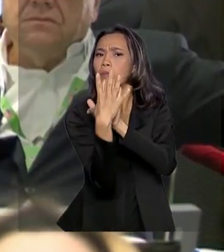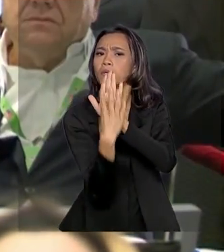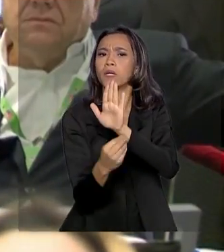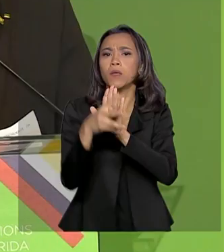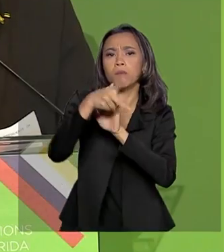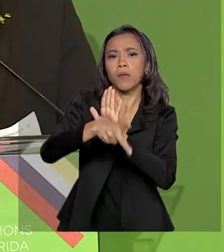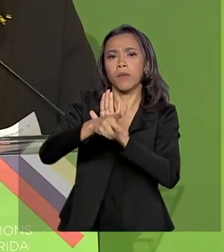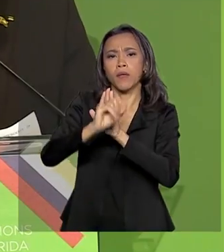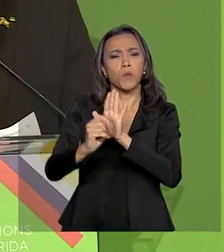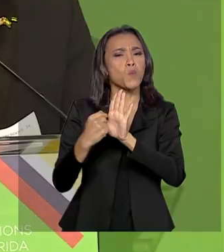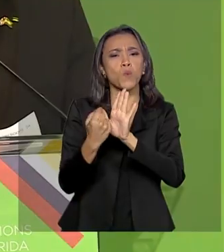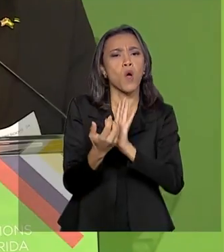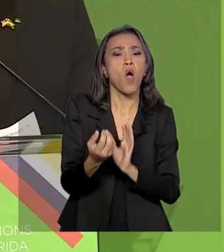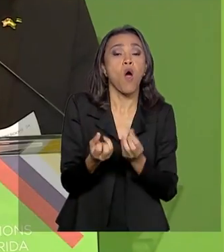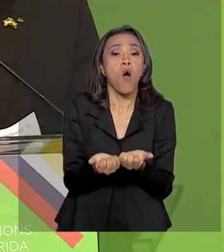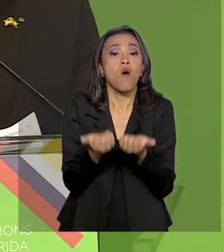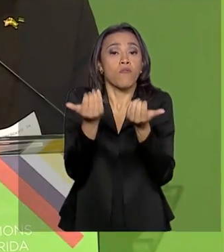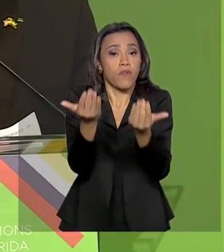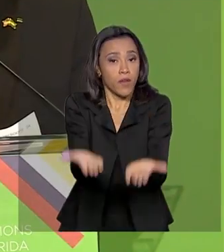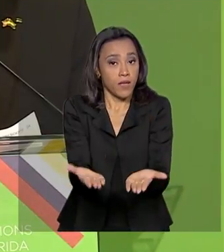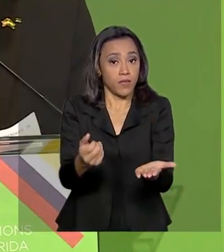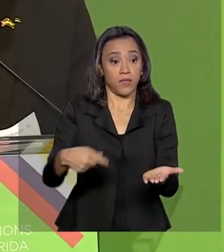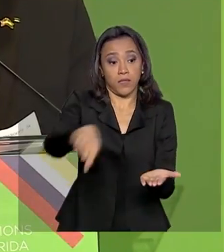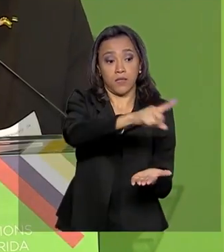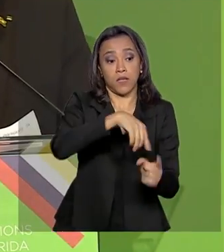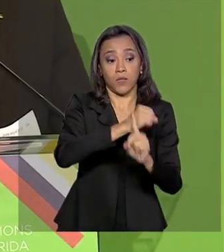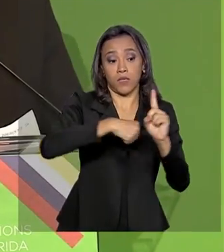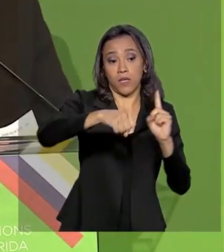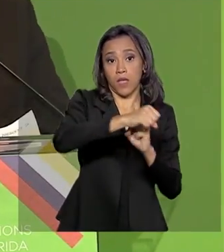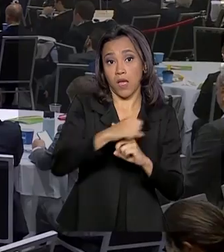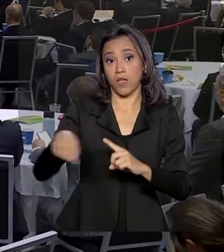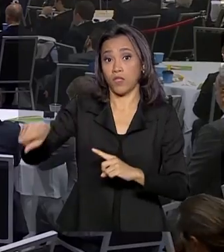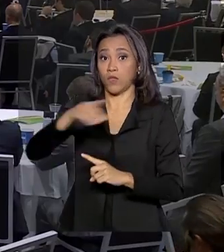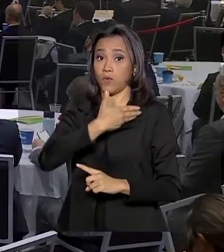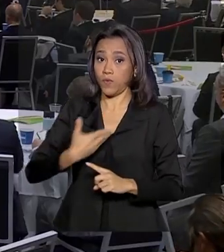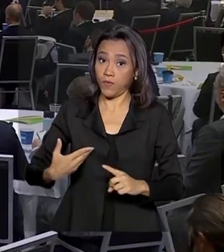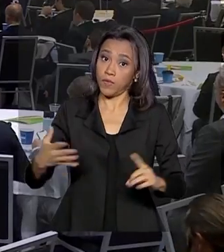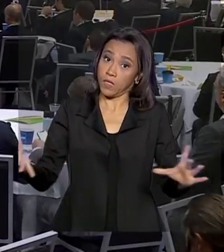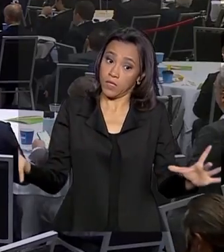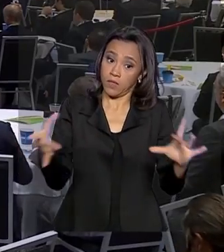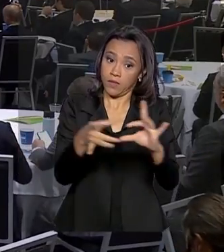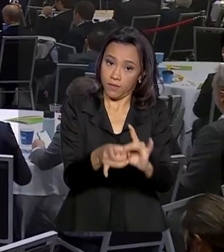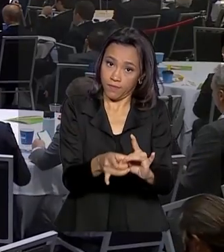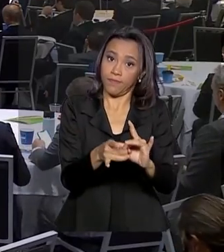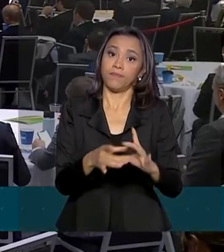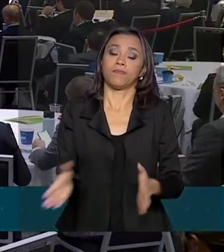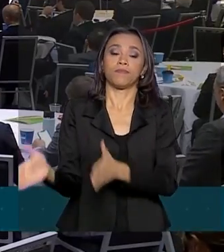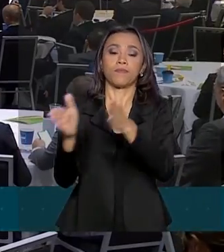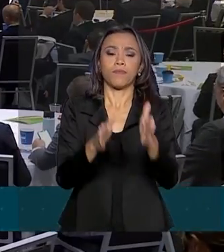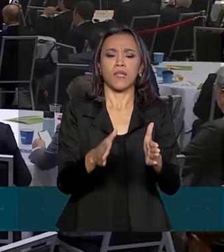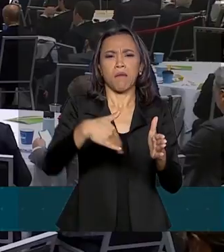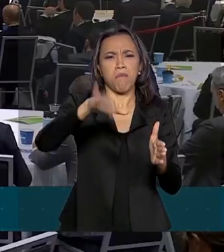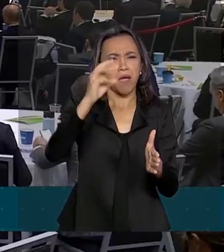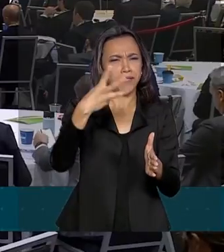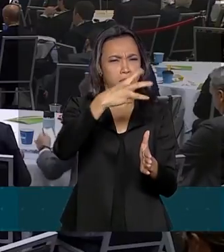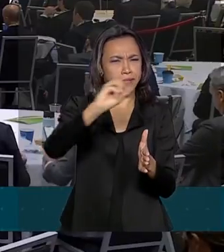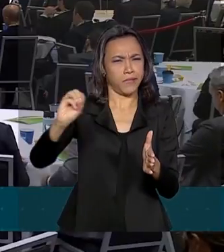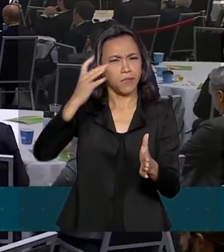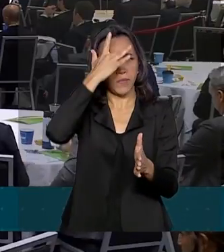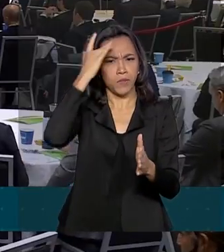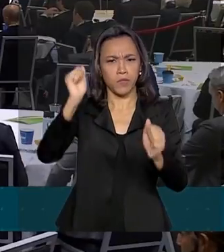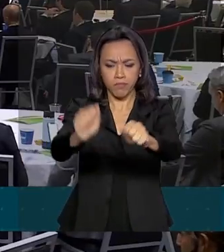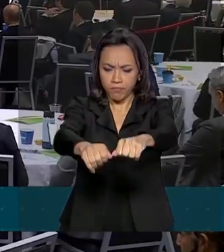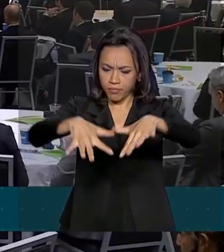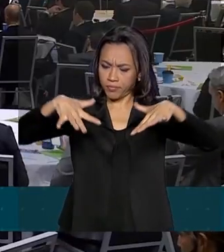que oferece sociedade com poder público e riscos compartilhados. Ao falar para uma plateia de mais de 300 empresários, o